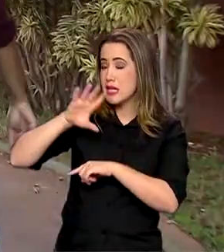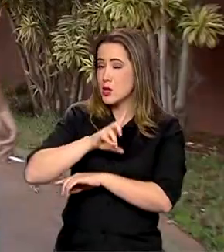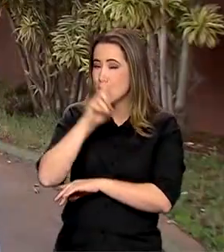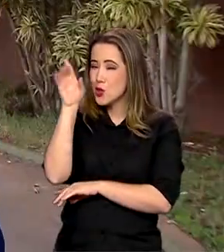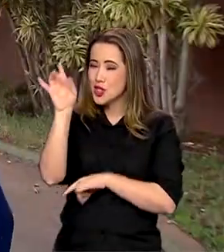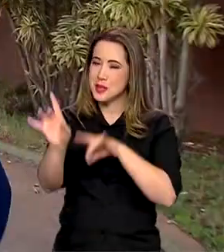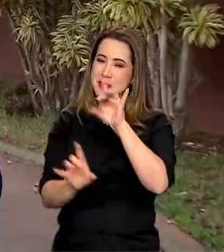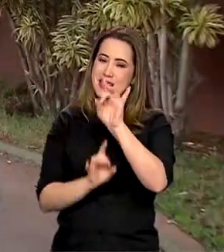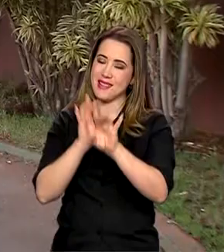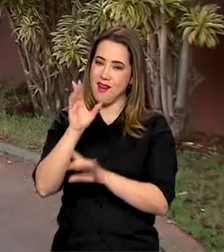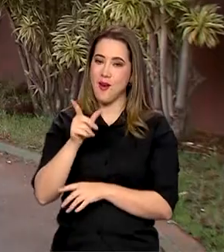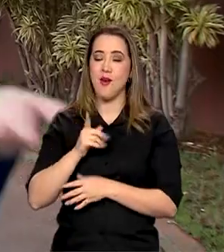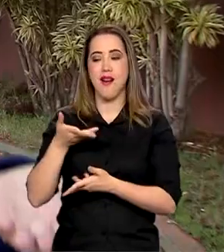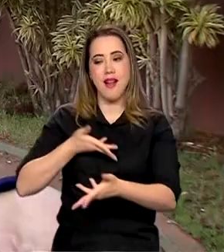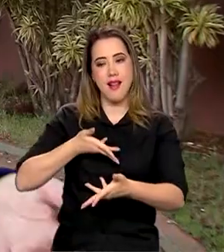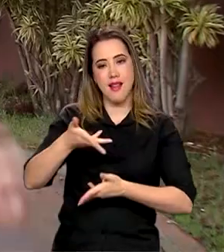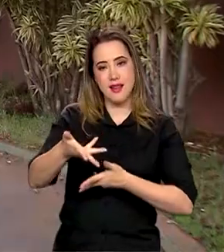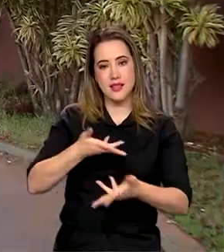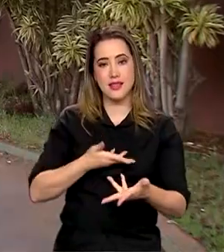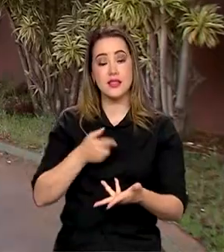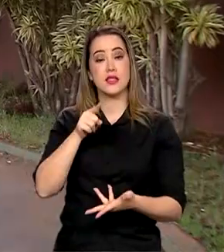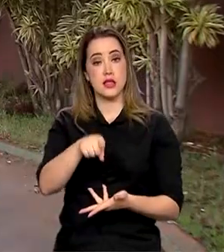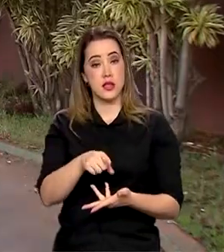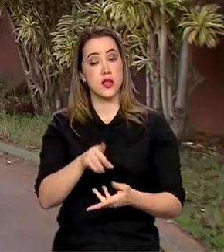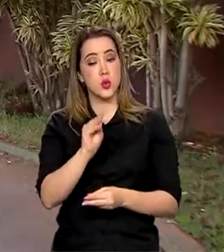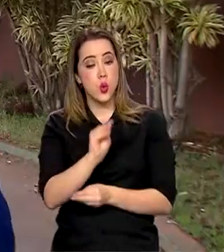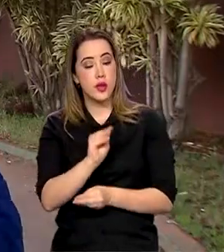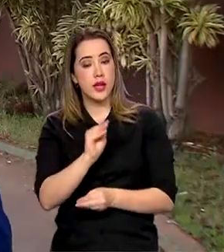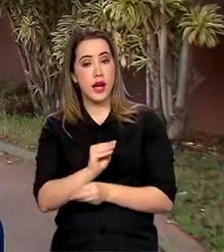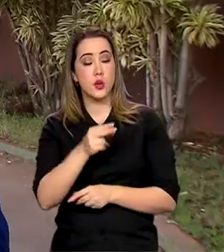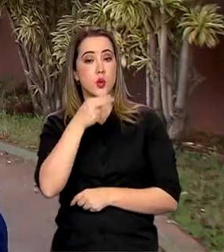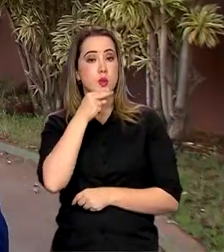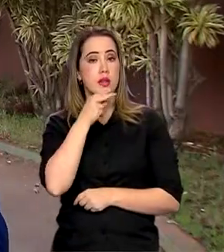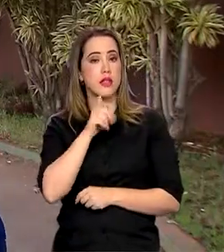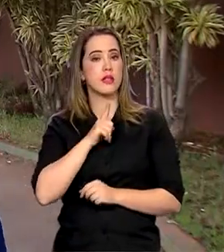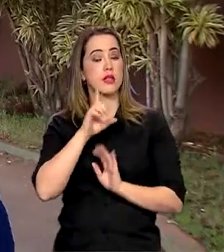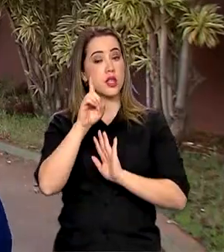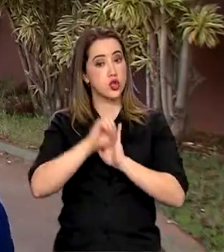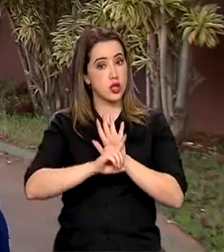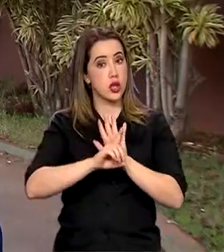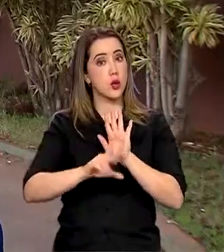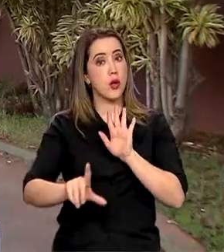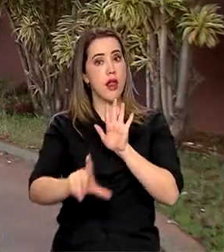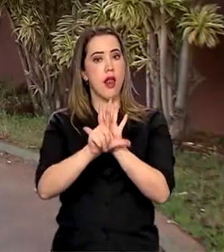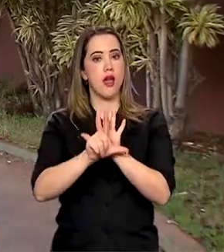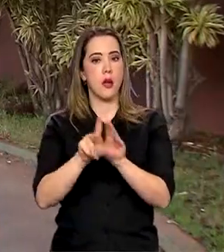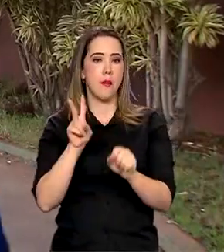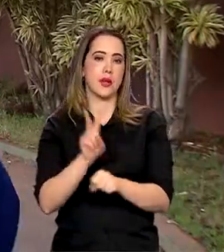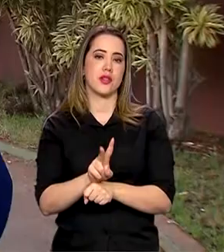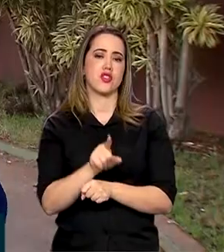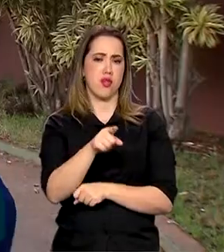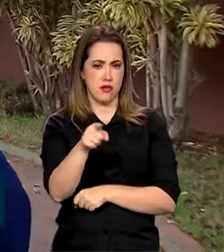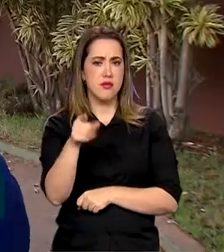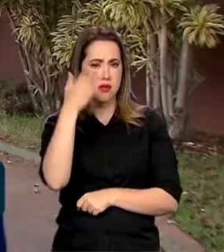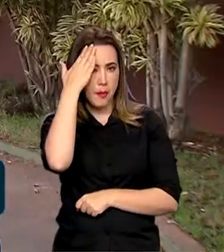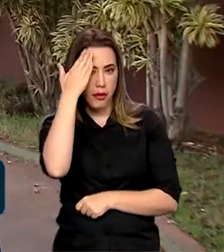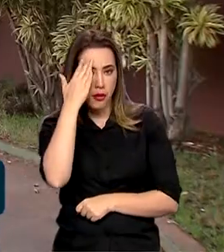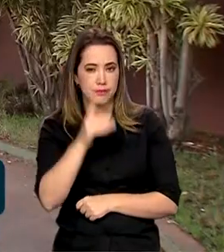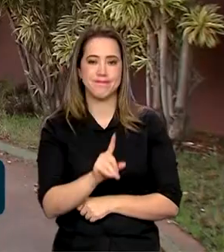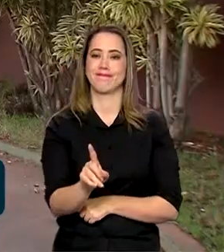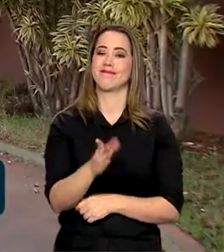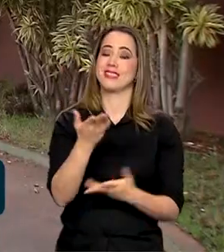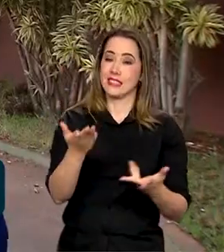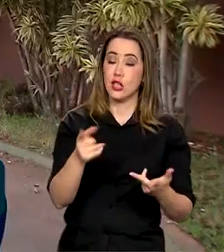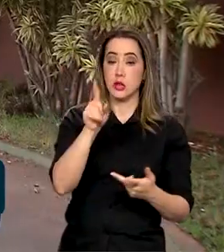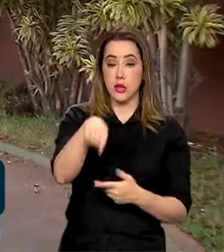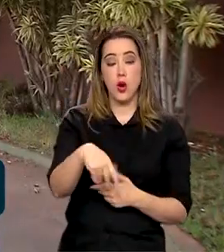só deles, a relação entre eles e os netos é protegida por lei. Isso você não sabia, né? Comprovadamente,